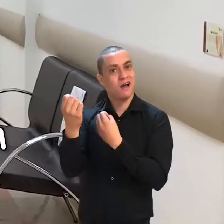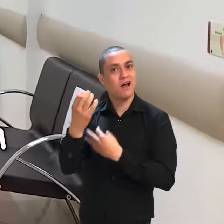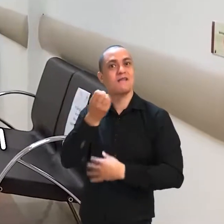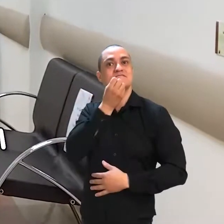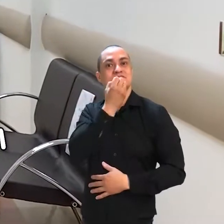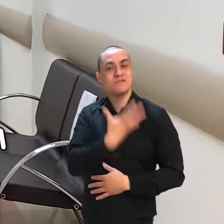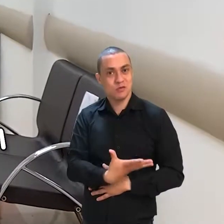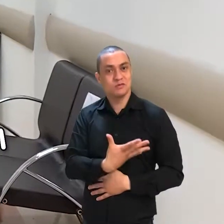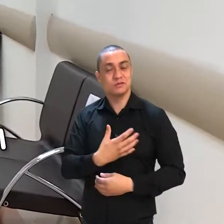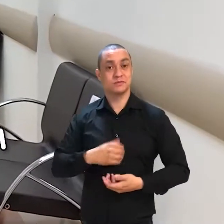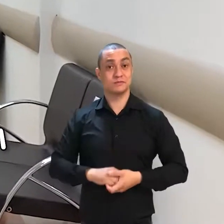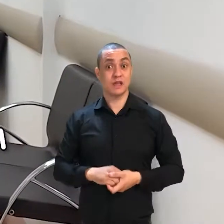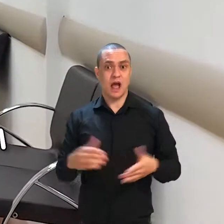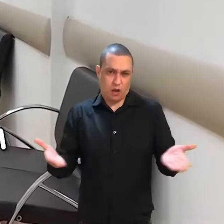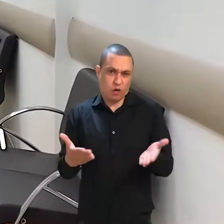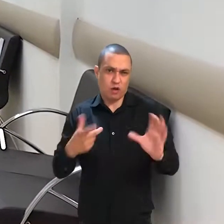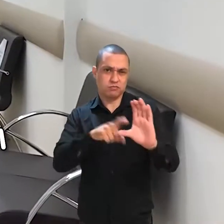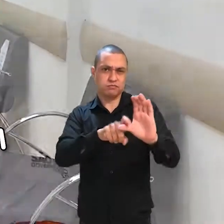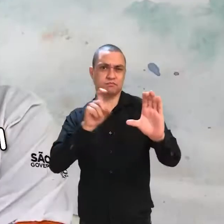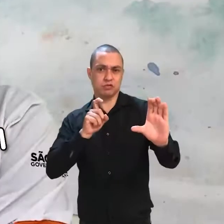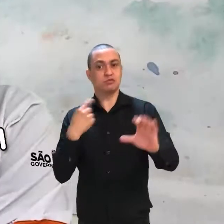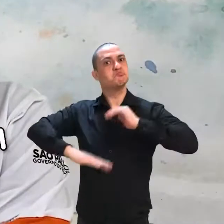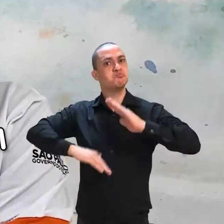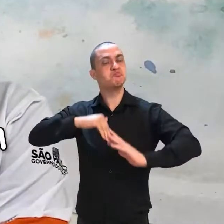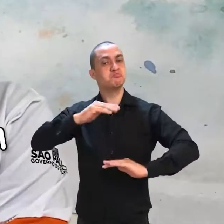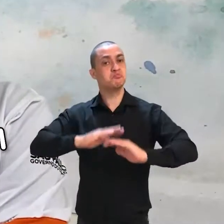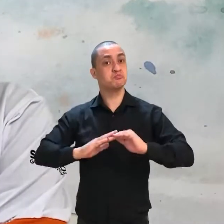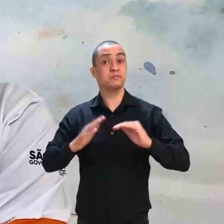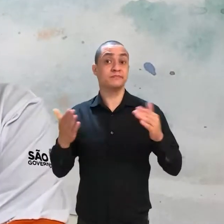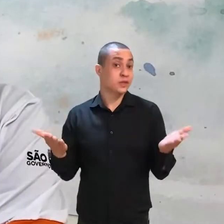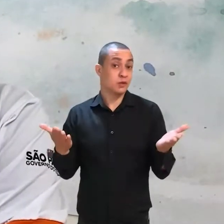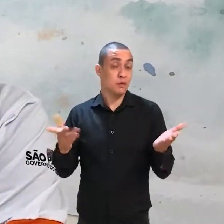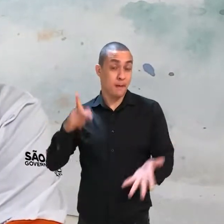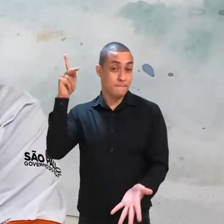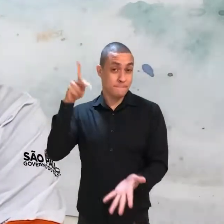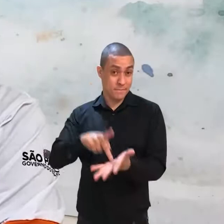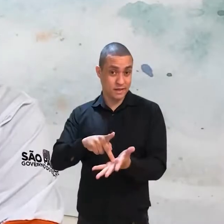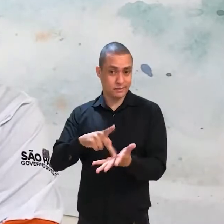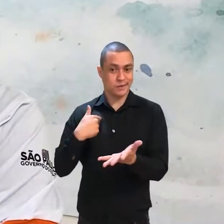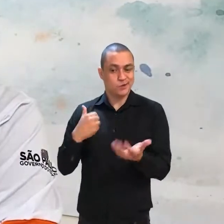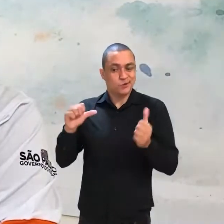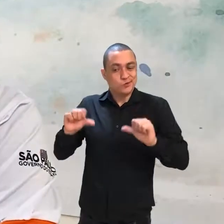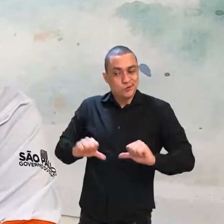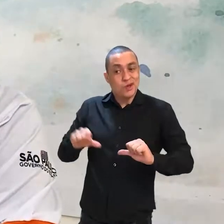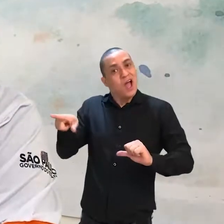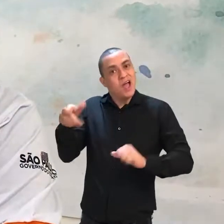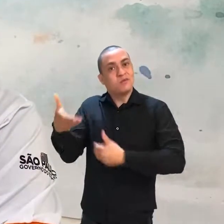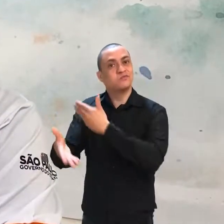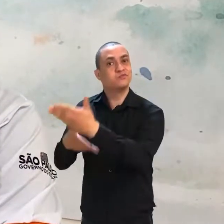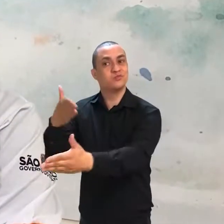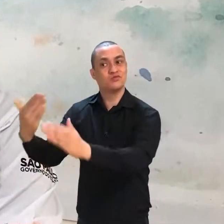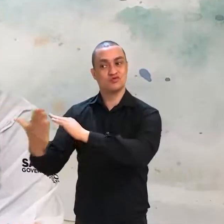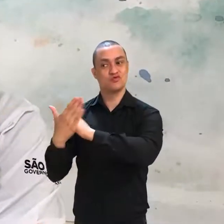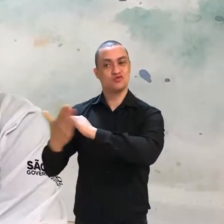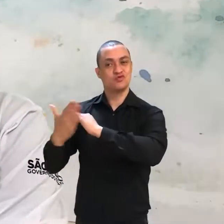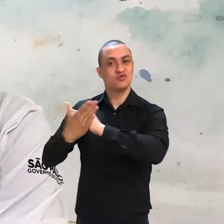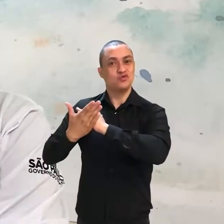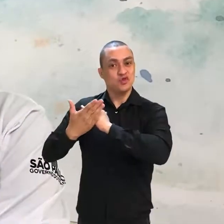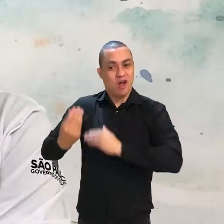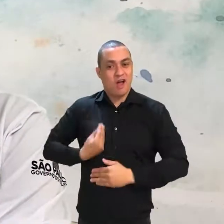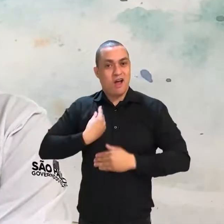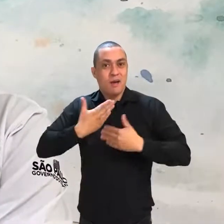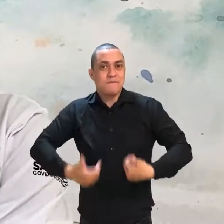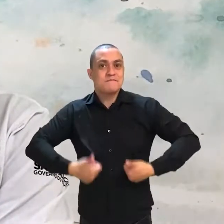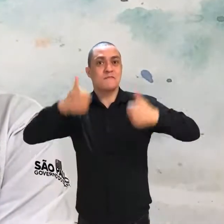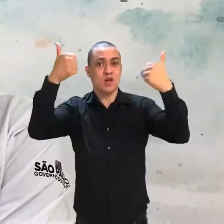bastante, me viro bastante sozinho. Então praticamente o que ajudou eu muito foi esse tratamento que eu faço